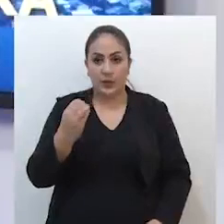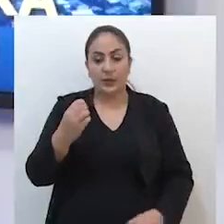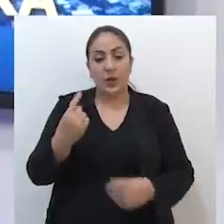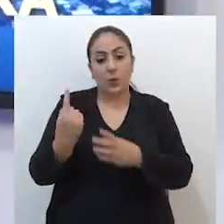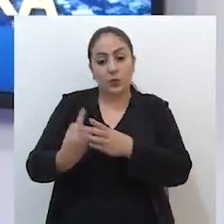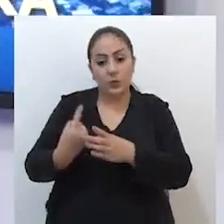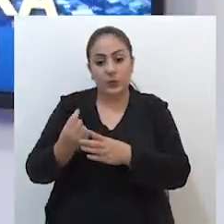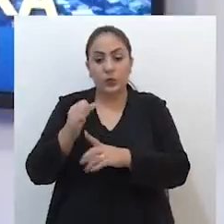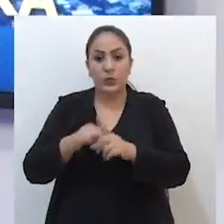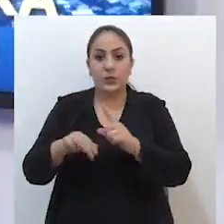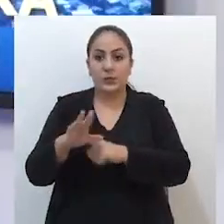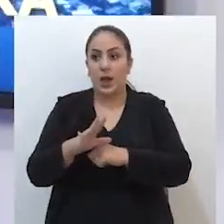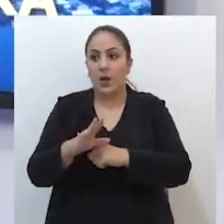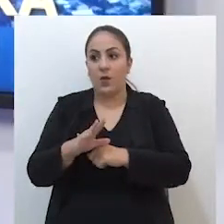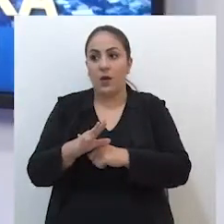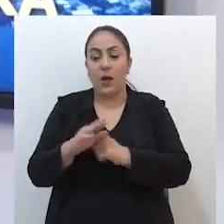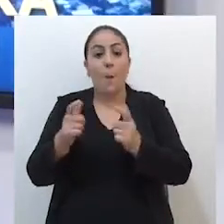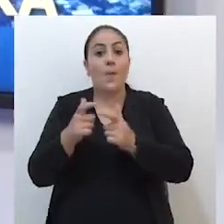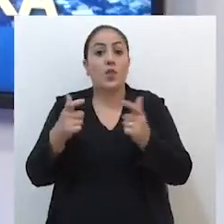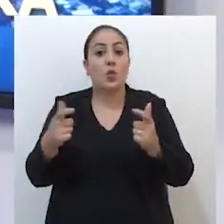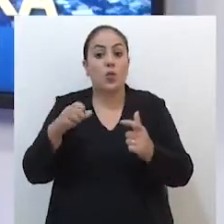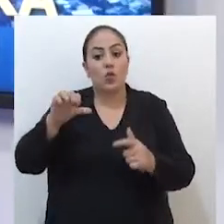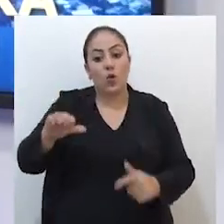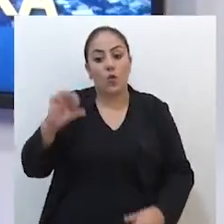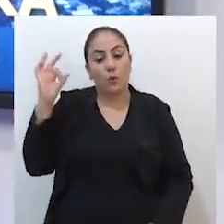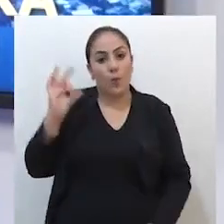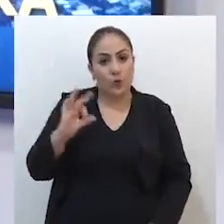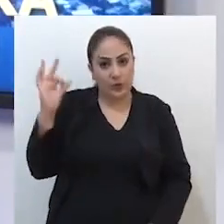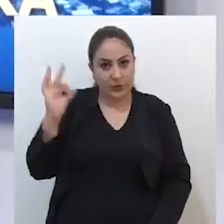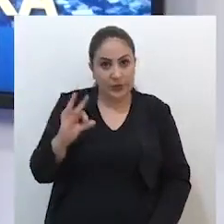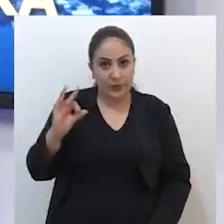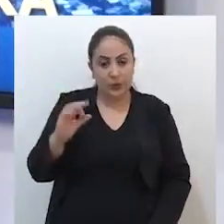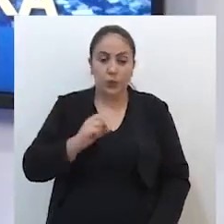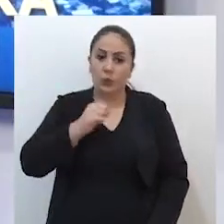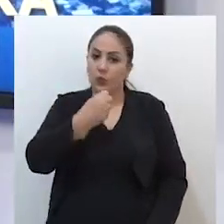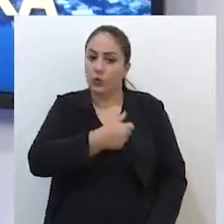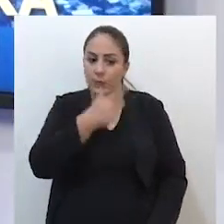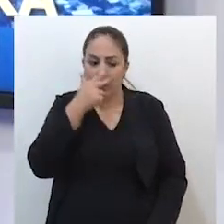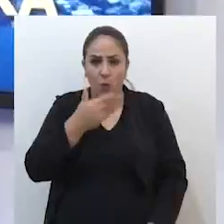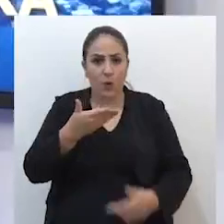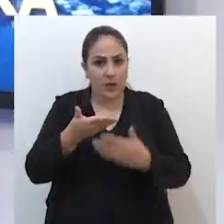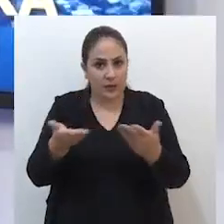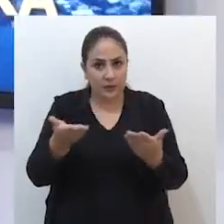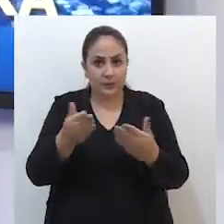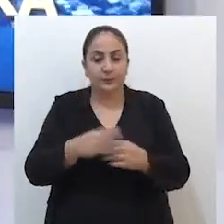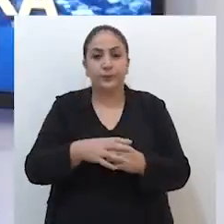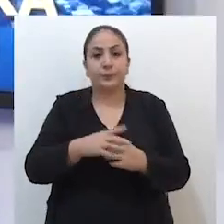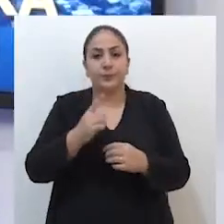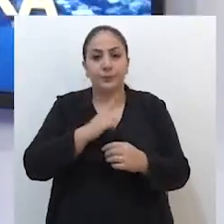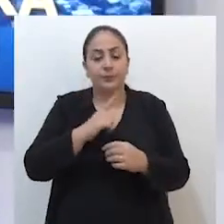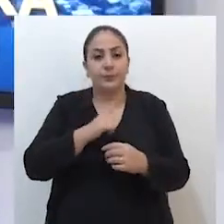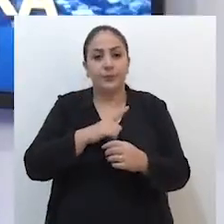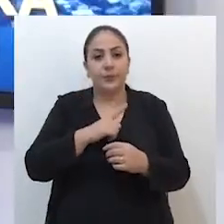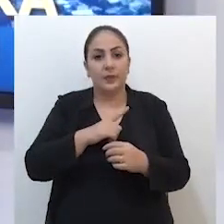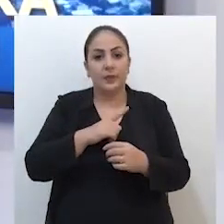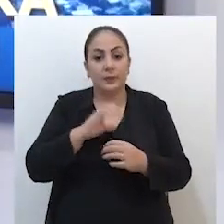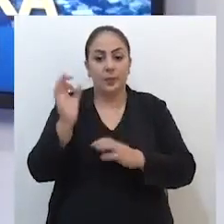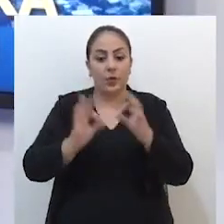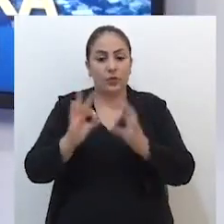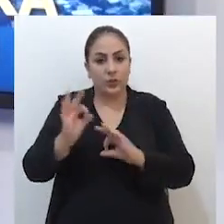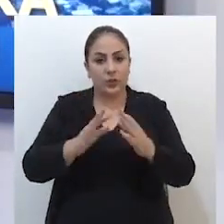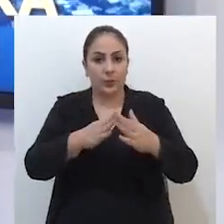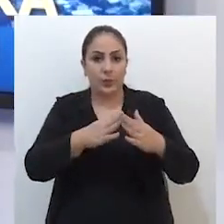isolamento social as denúncias aumentaram 9%. Números como estes motivaram o surgimento de